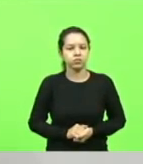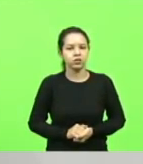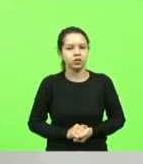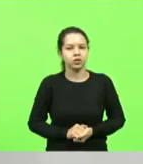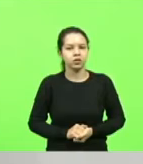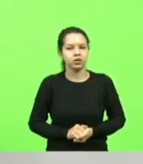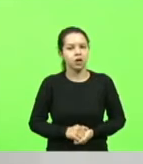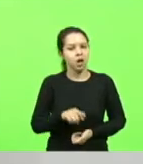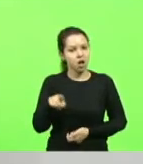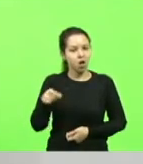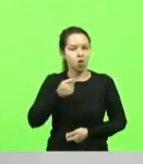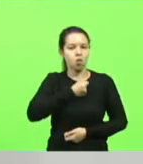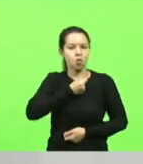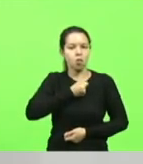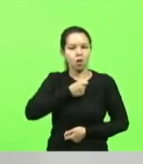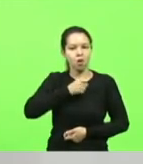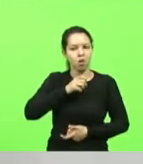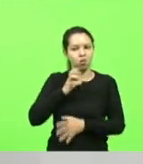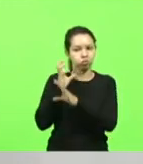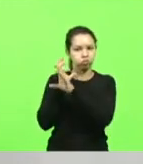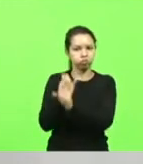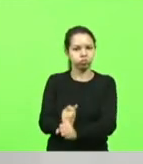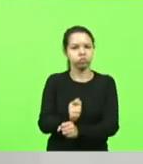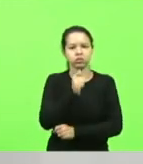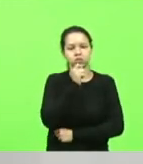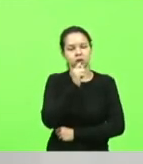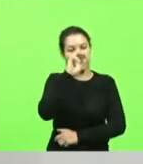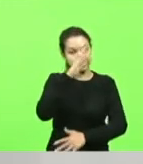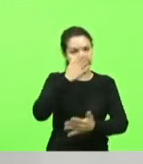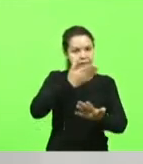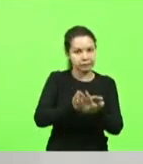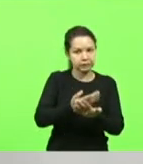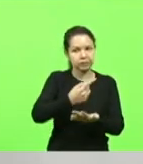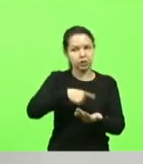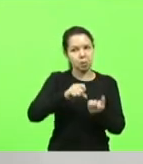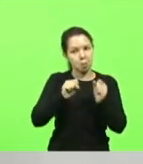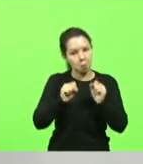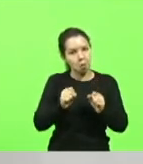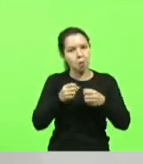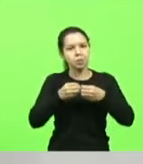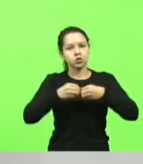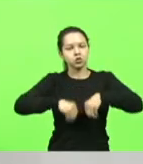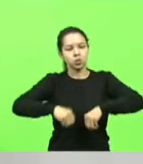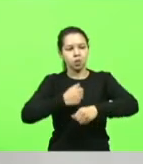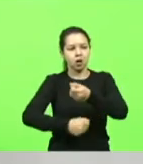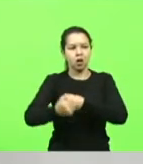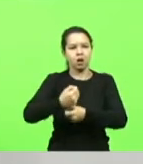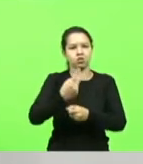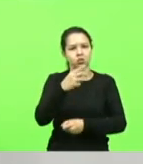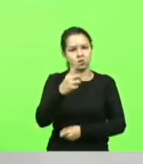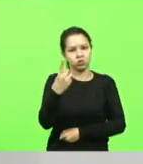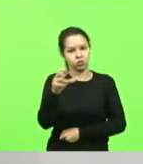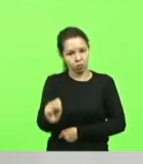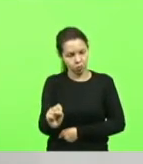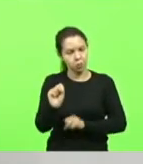Esses números eu ainda não confio. E acredito que a gente pode ter sido muito prejudicado nisso aí em 2018. Muito.